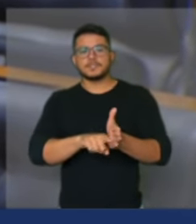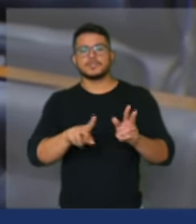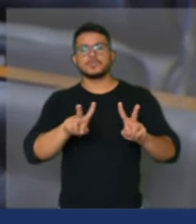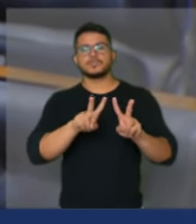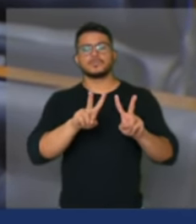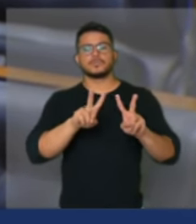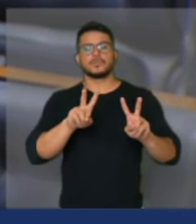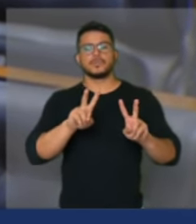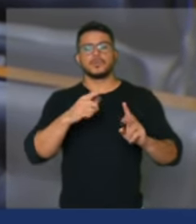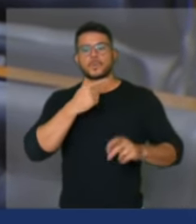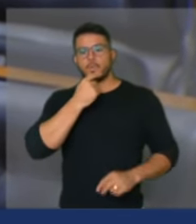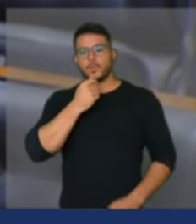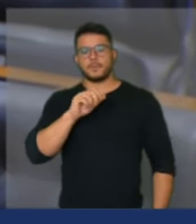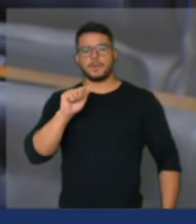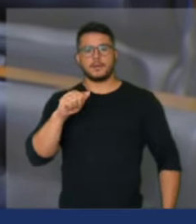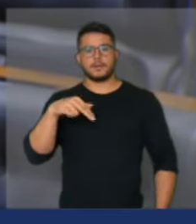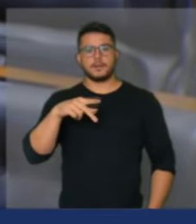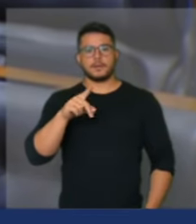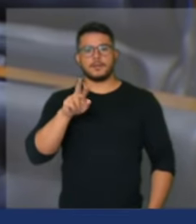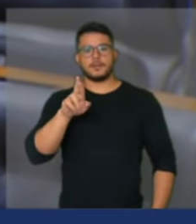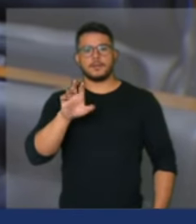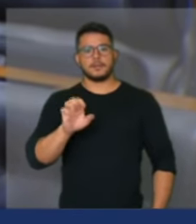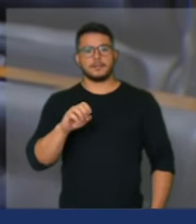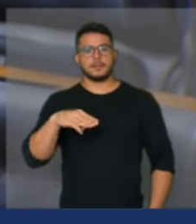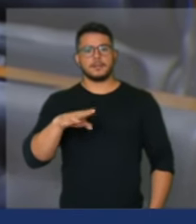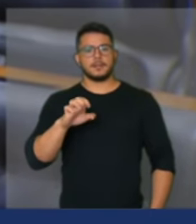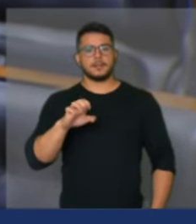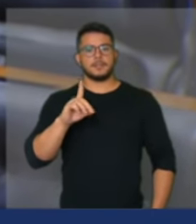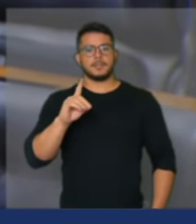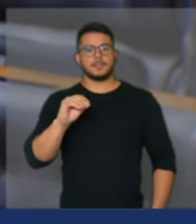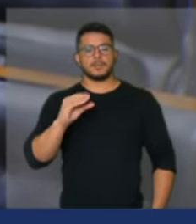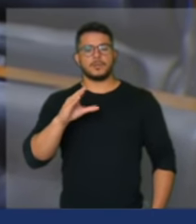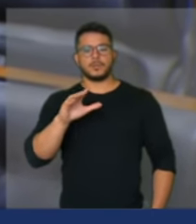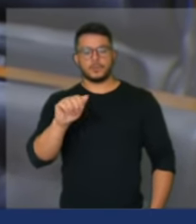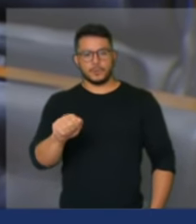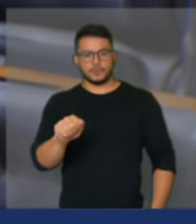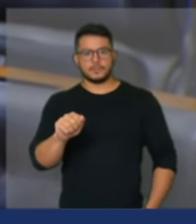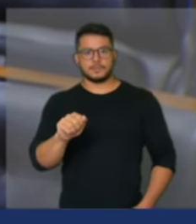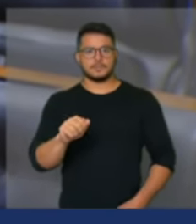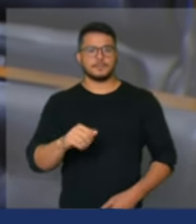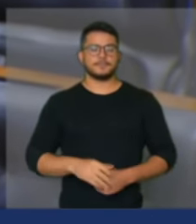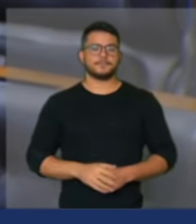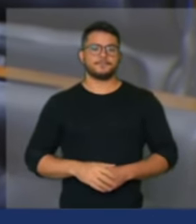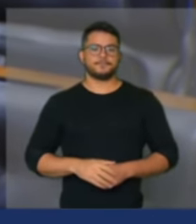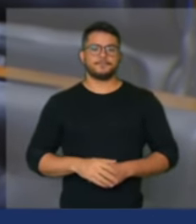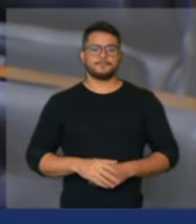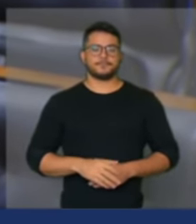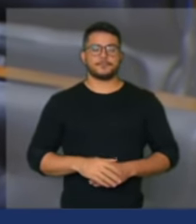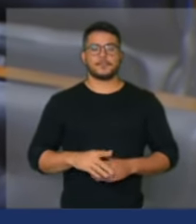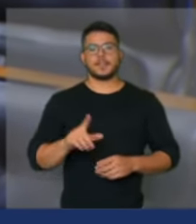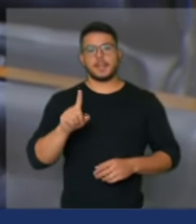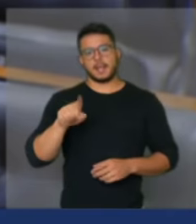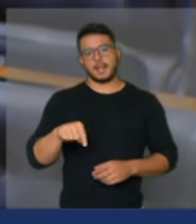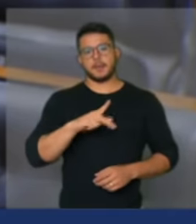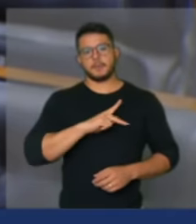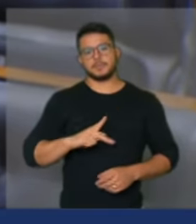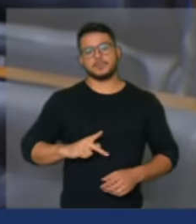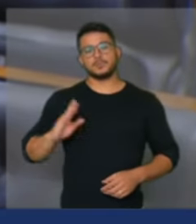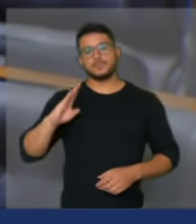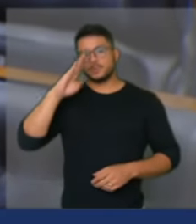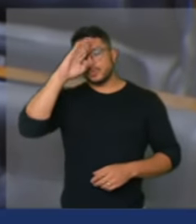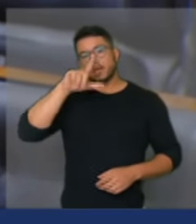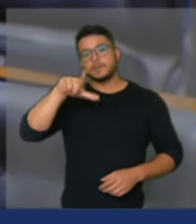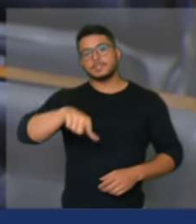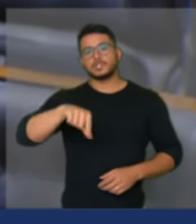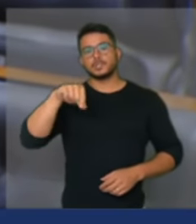que é o indicado do presidente Bolsonaro para o STF senhor presidente não se